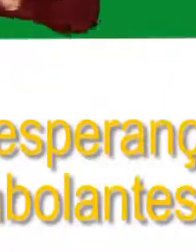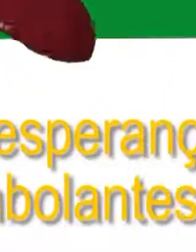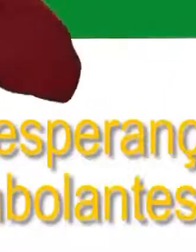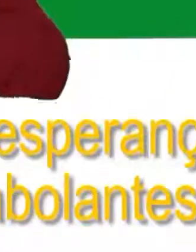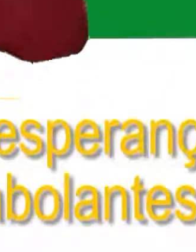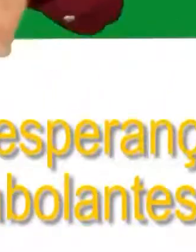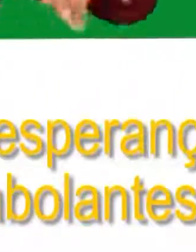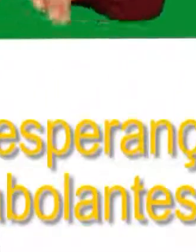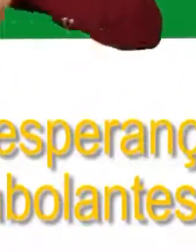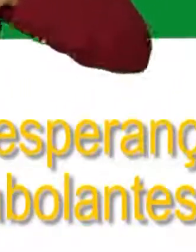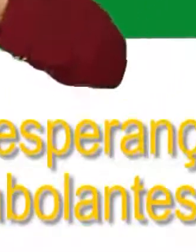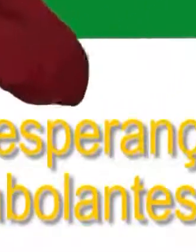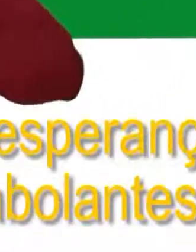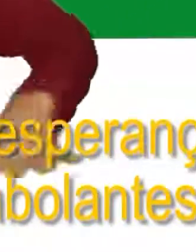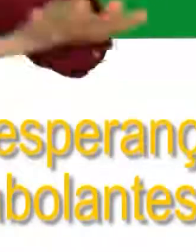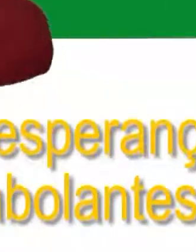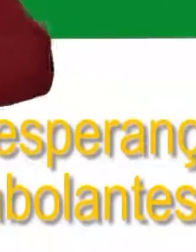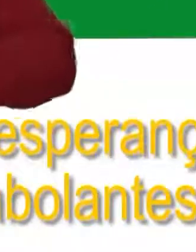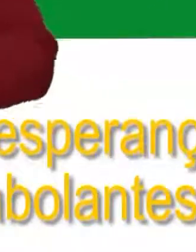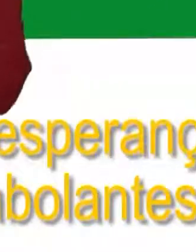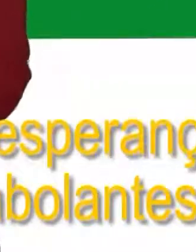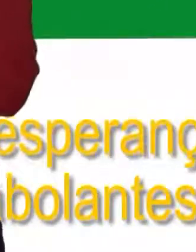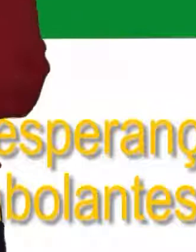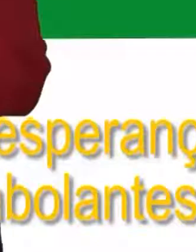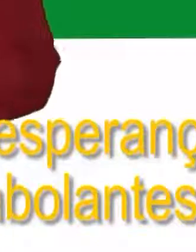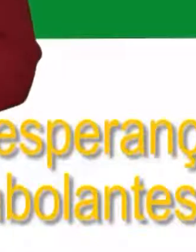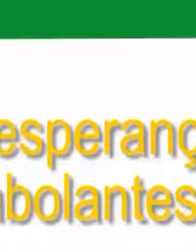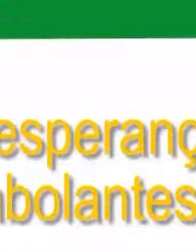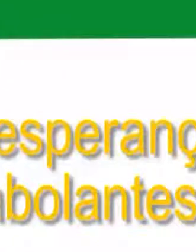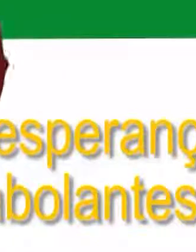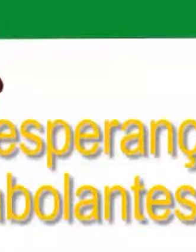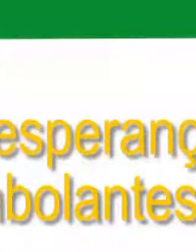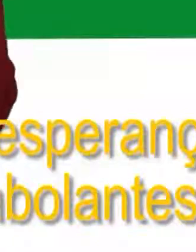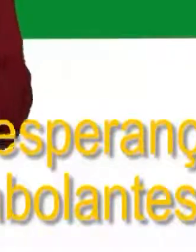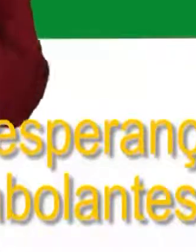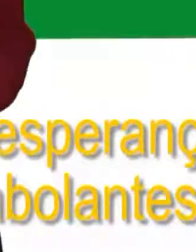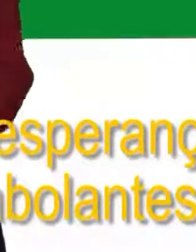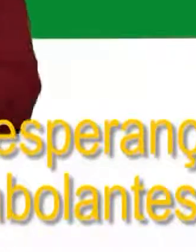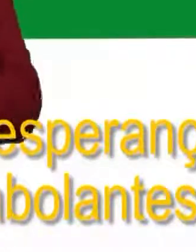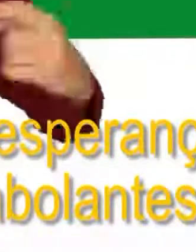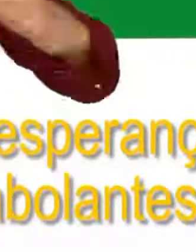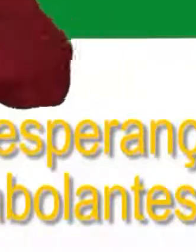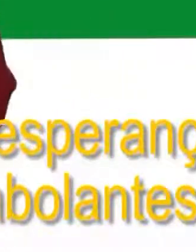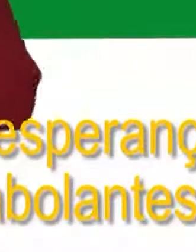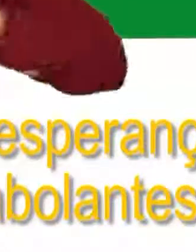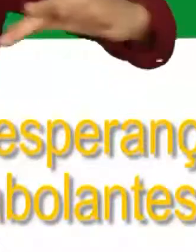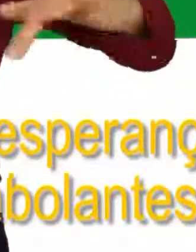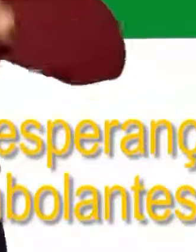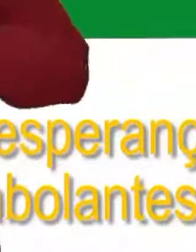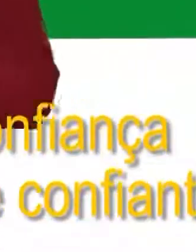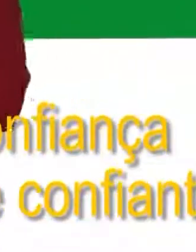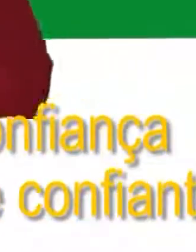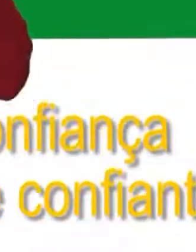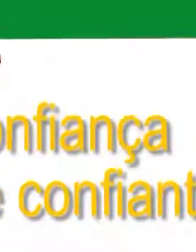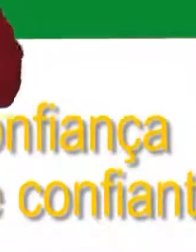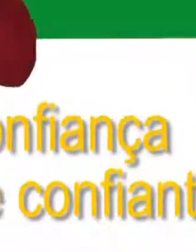Neste negro o asfalto traz esperança, nas ruas estradas do piramolantes.